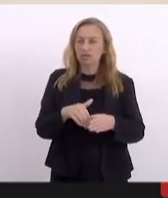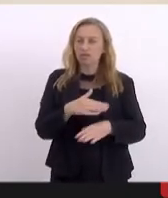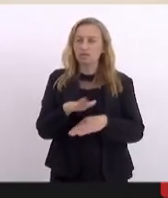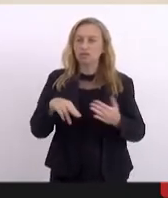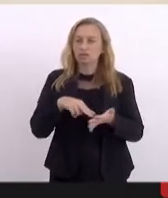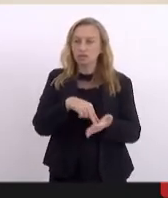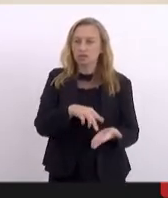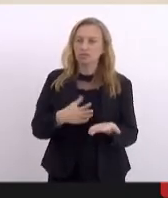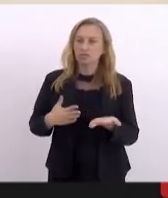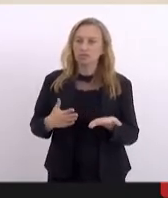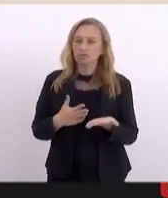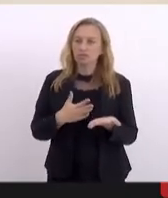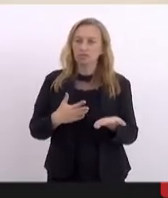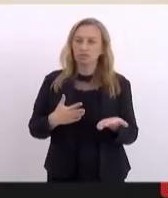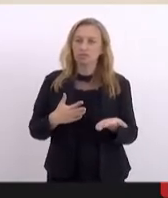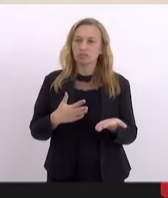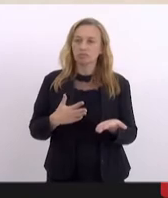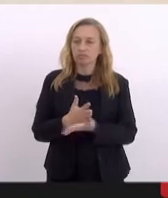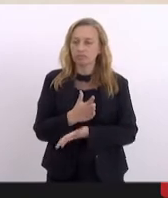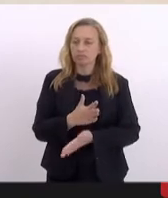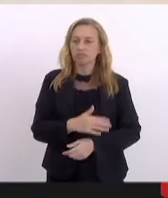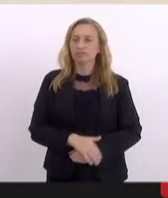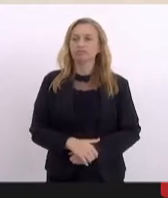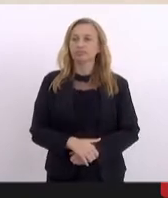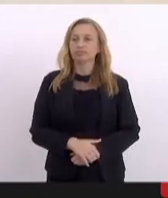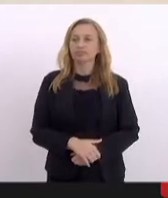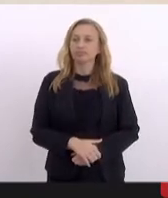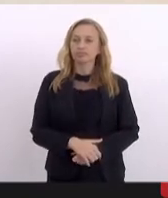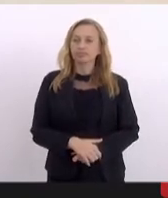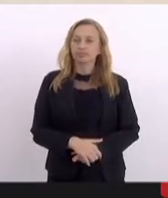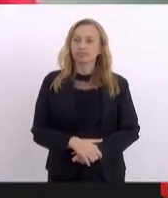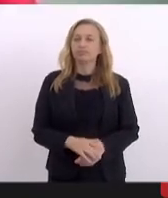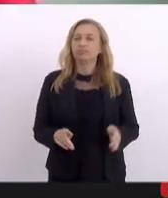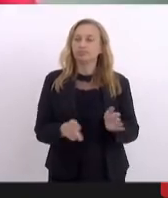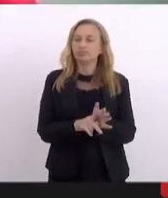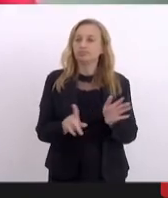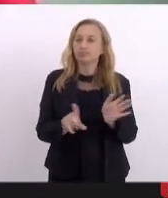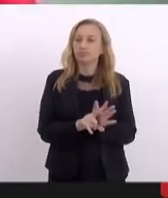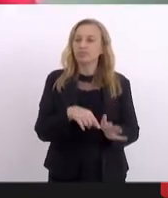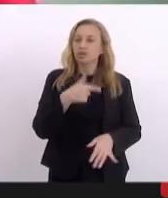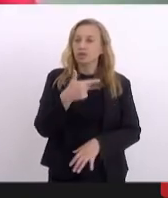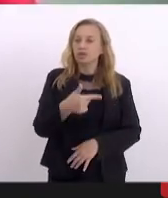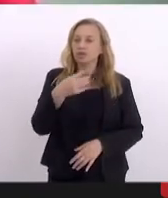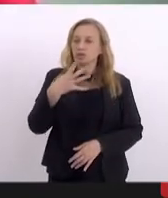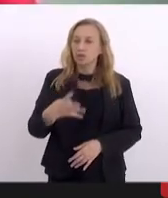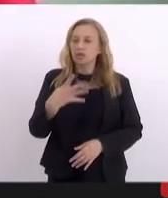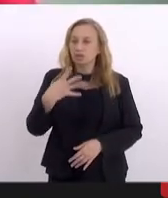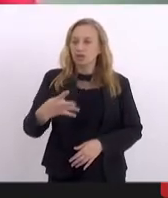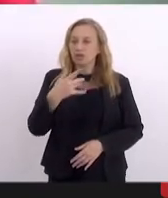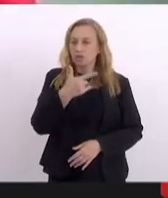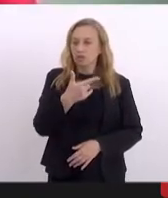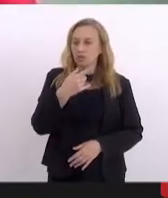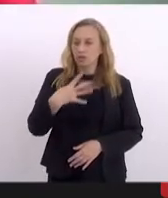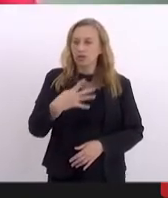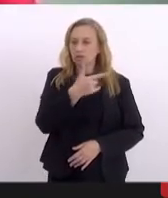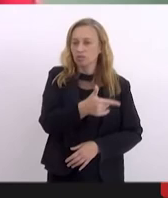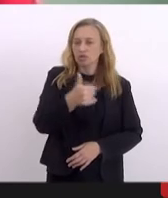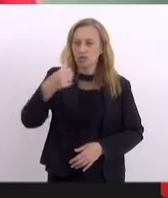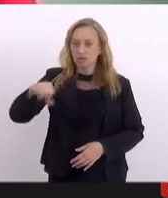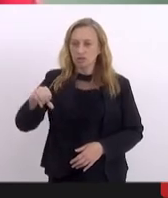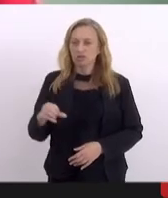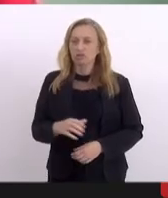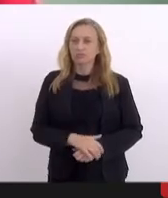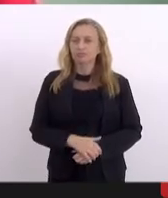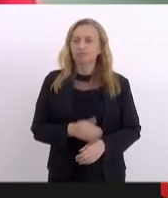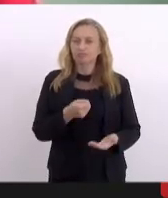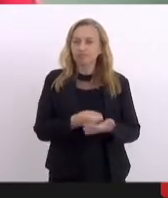aprovam, permaneçam como estão. Aprovado. Projeto de lei 2444 de 2019, que dispõe